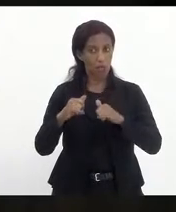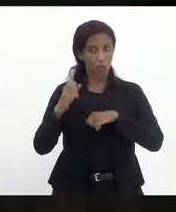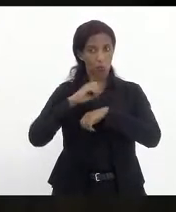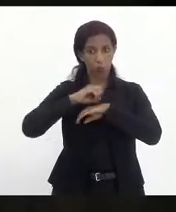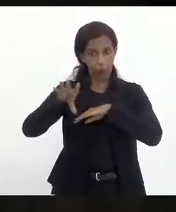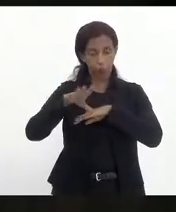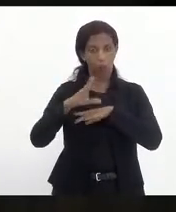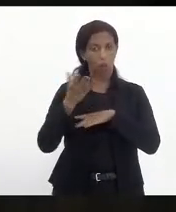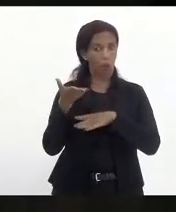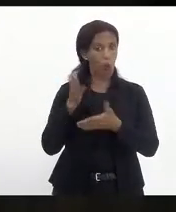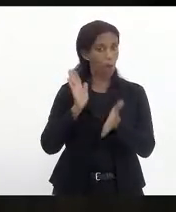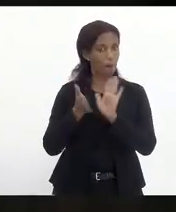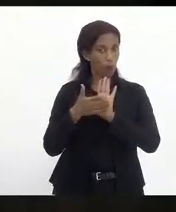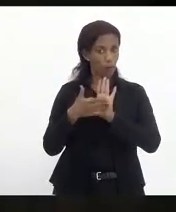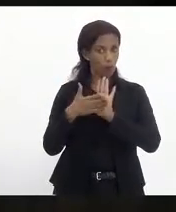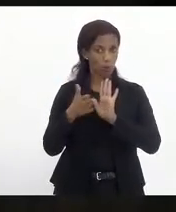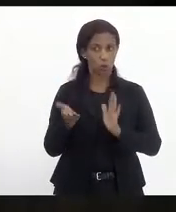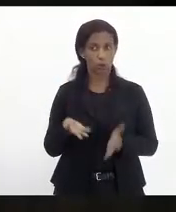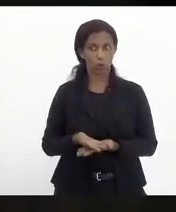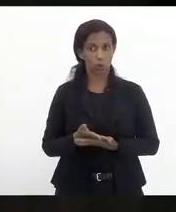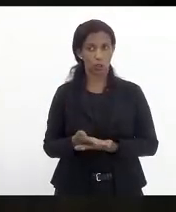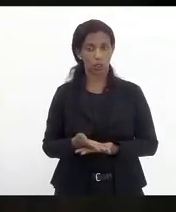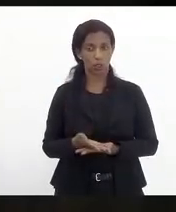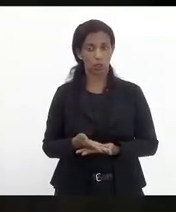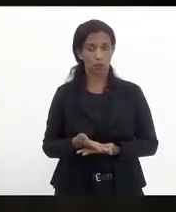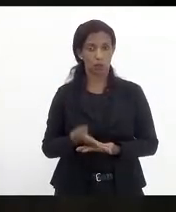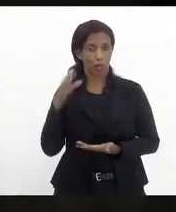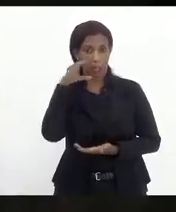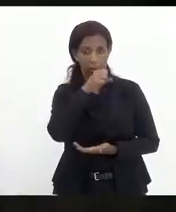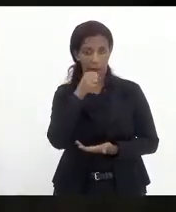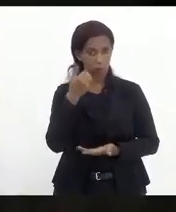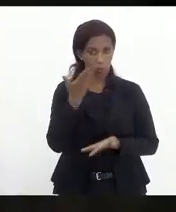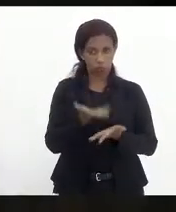a proposta, a pauta automática.